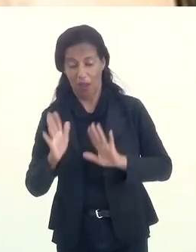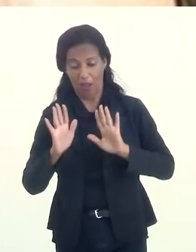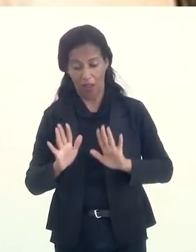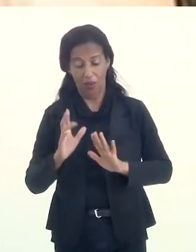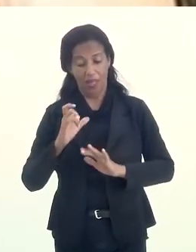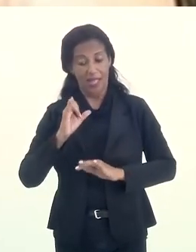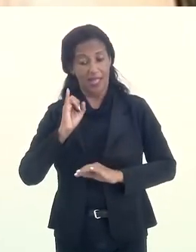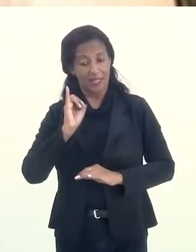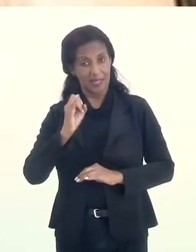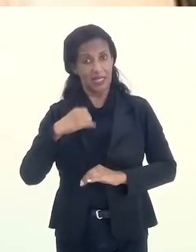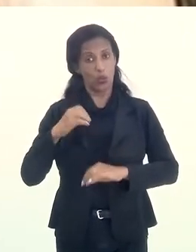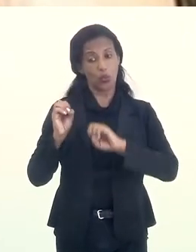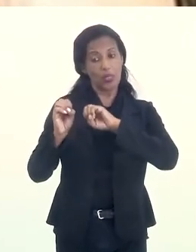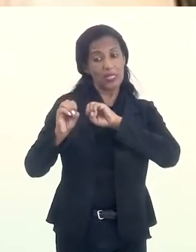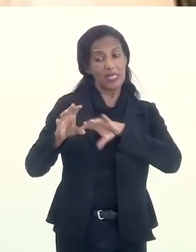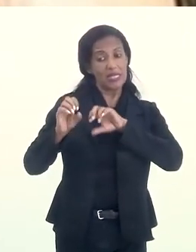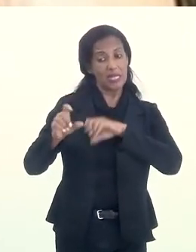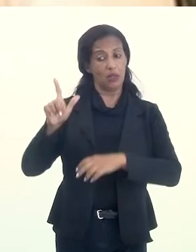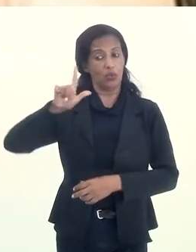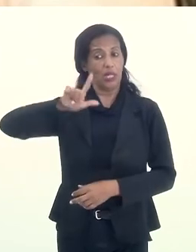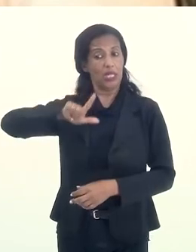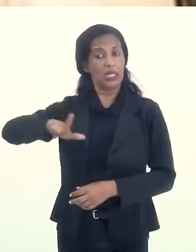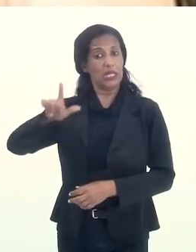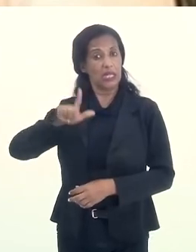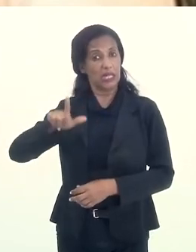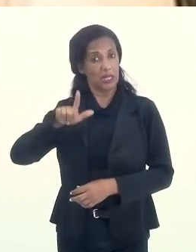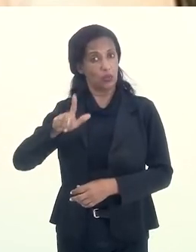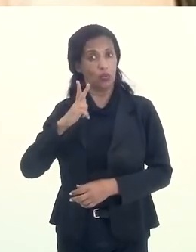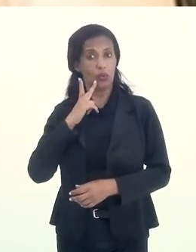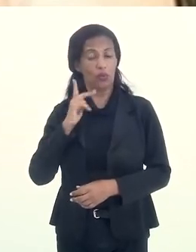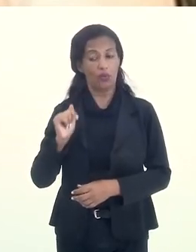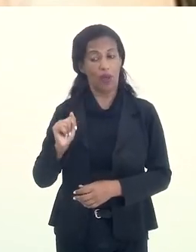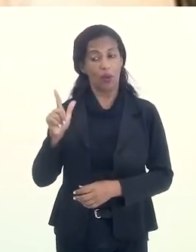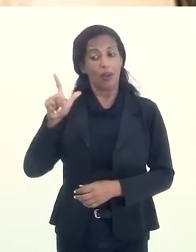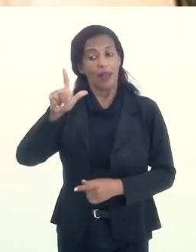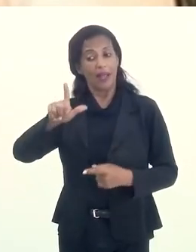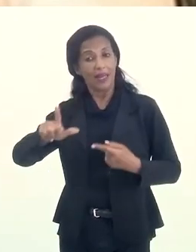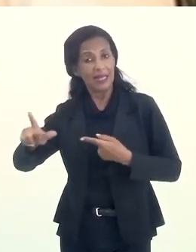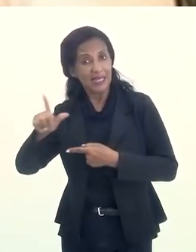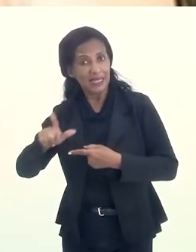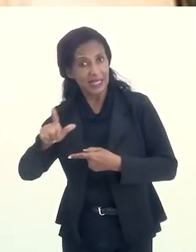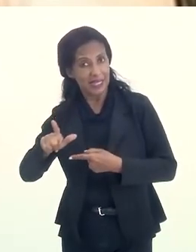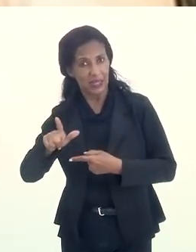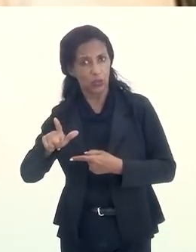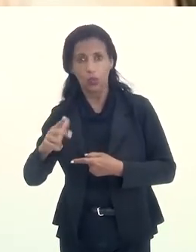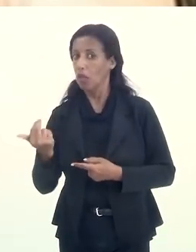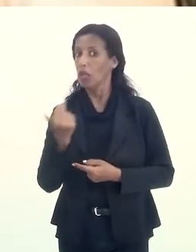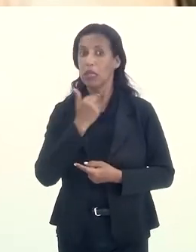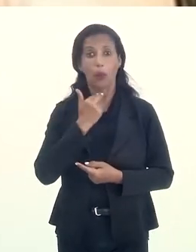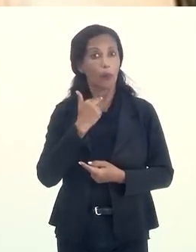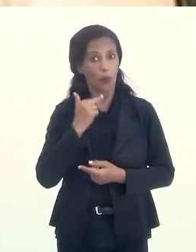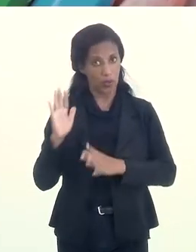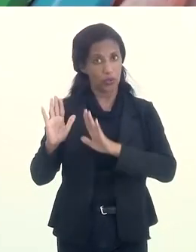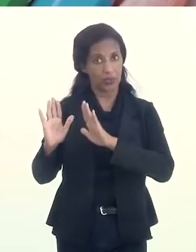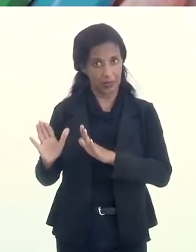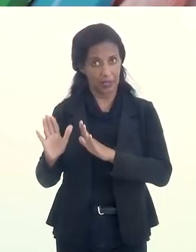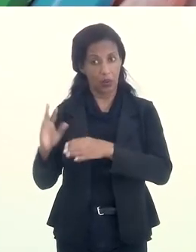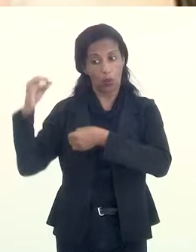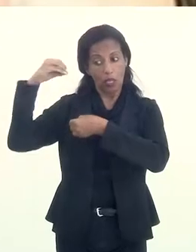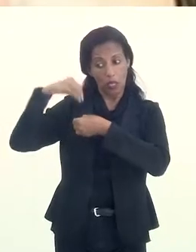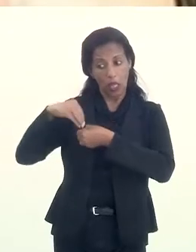se eu estou dando uma aula de literatura, eu tenho em primeiro lugar a dizer que na literatura isso não vale. Sim.